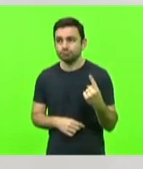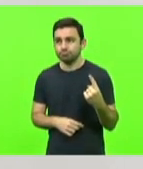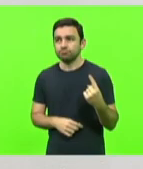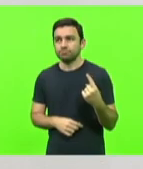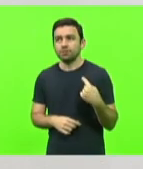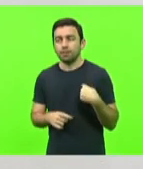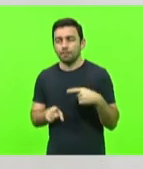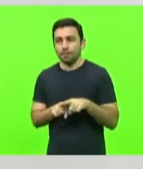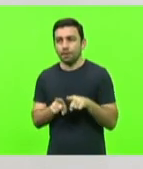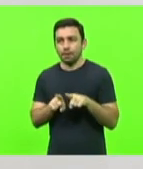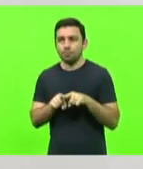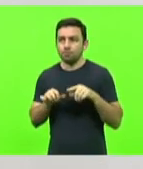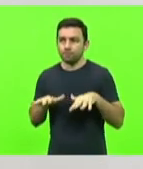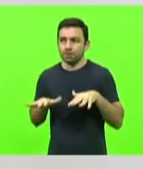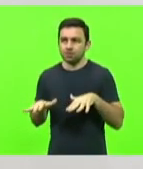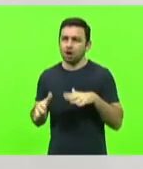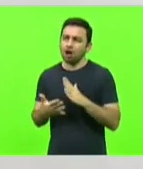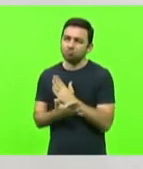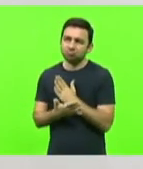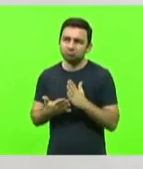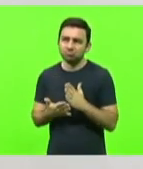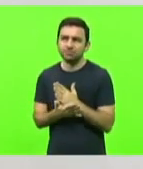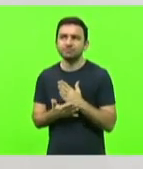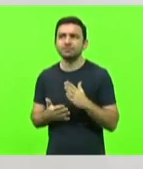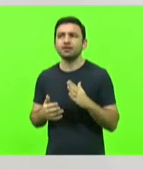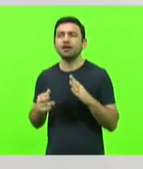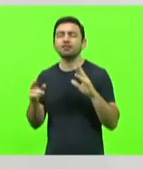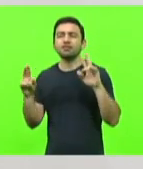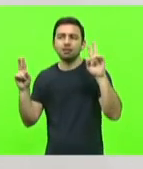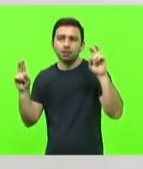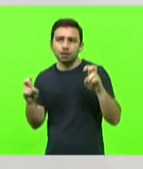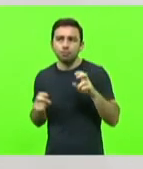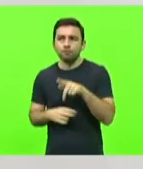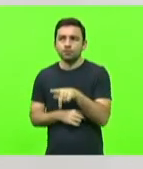movimentações lá em relação à questão aí do professor